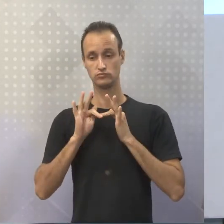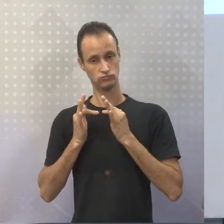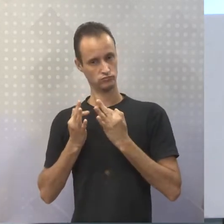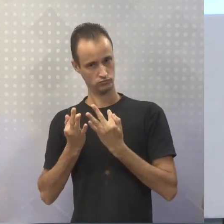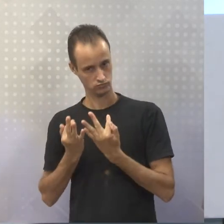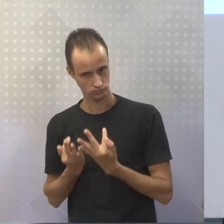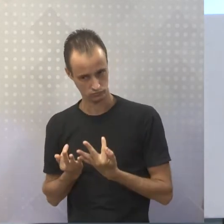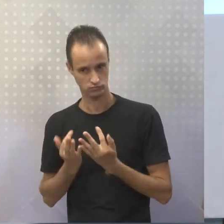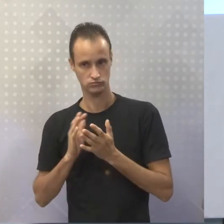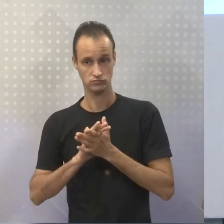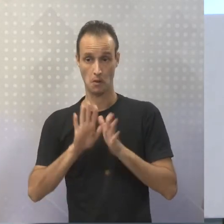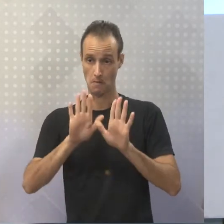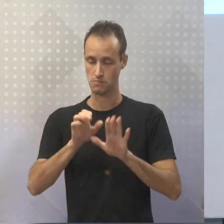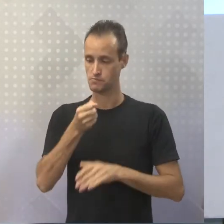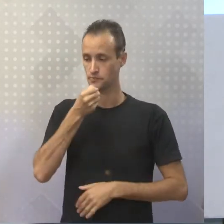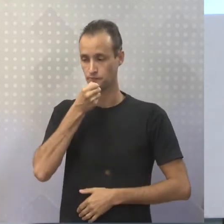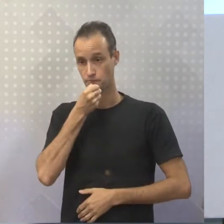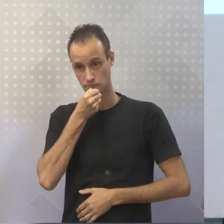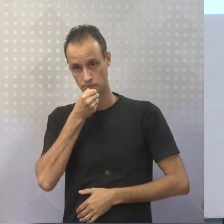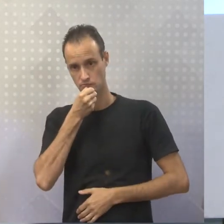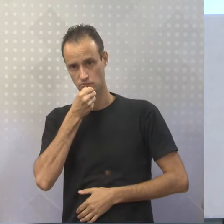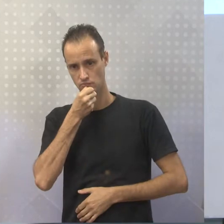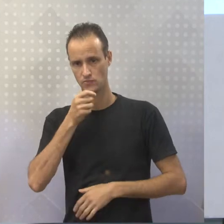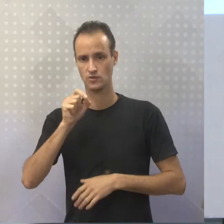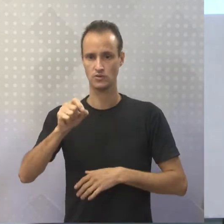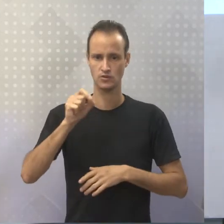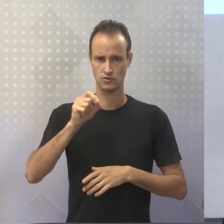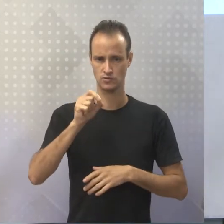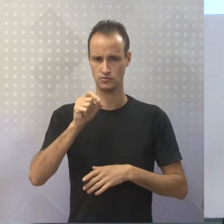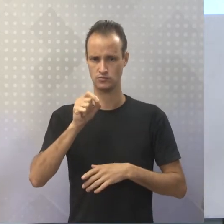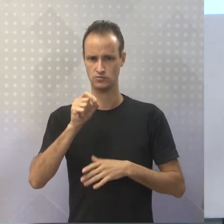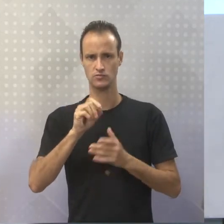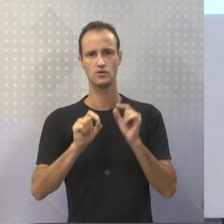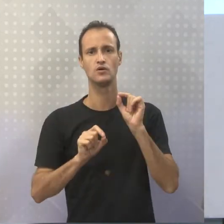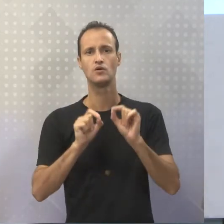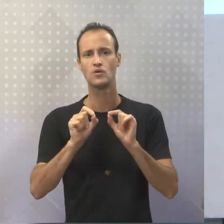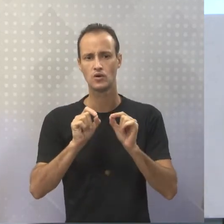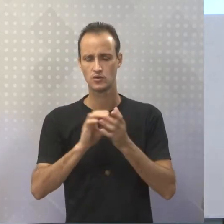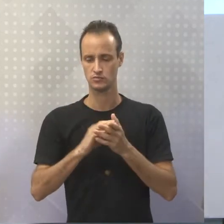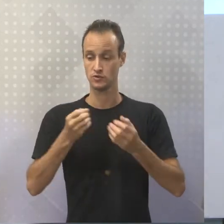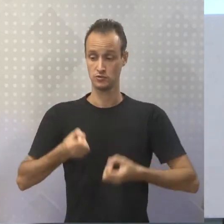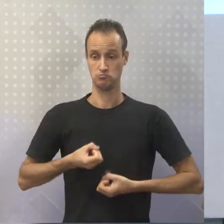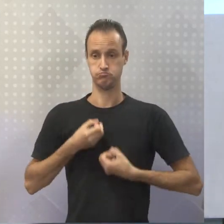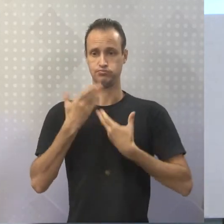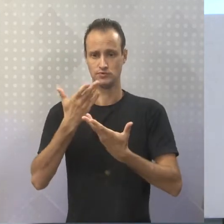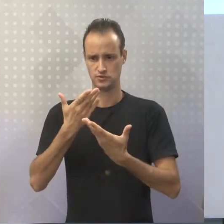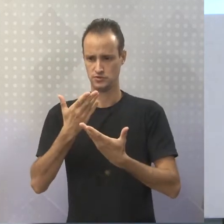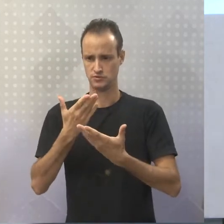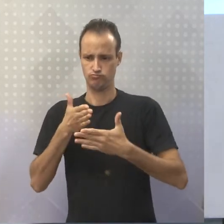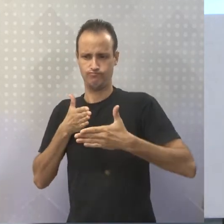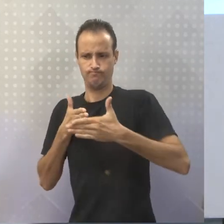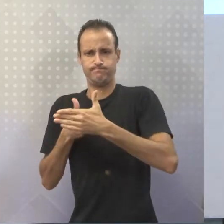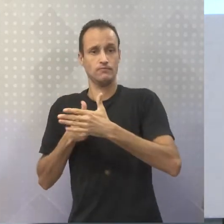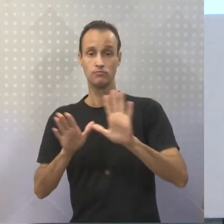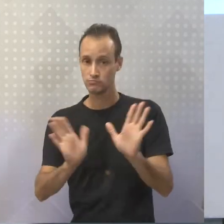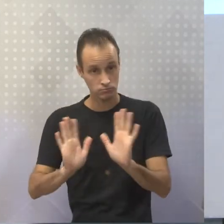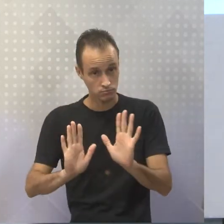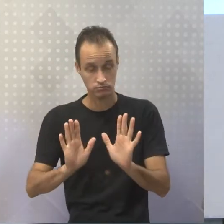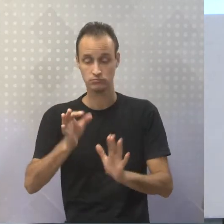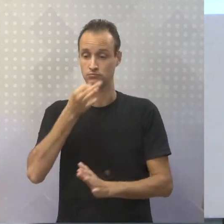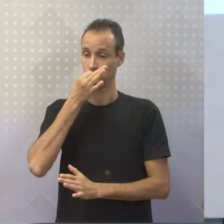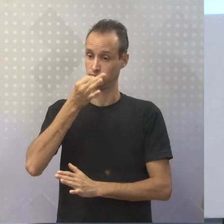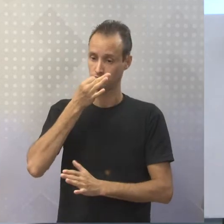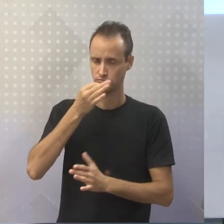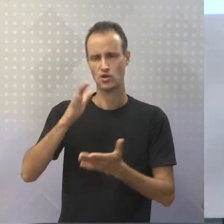menor. Mas a reportagem, ela não vai se privar de expressar a opinião do repórter.